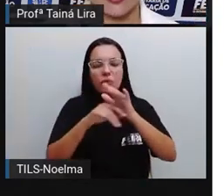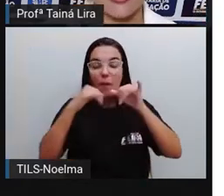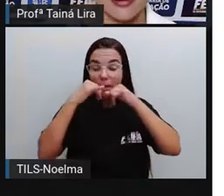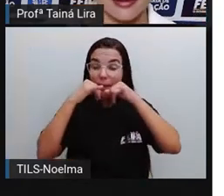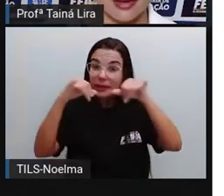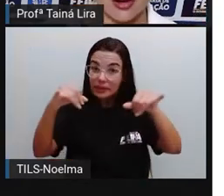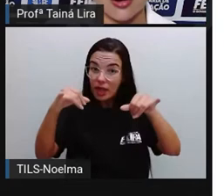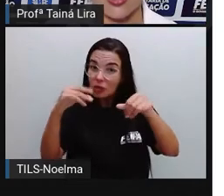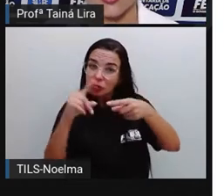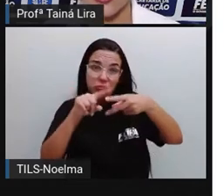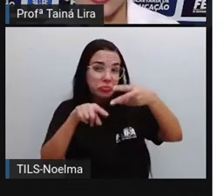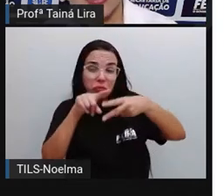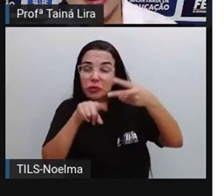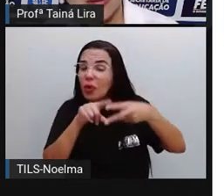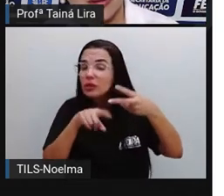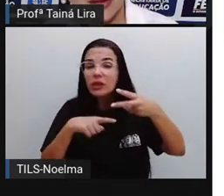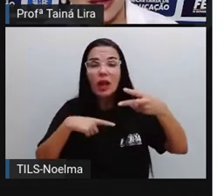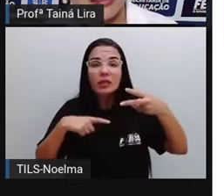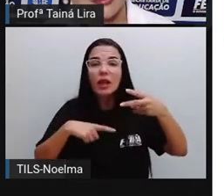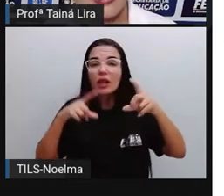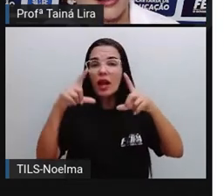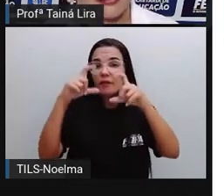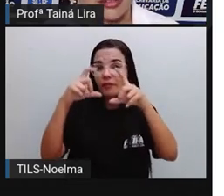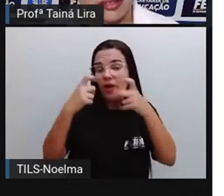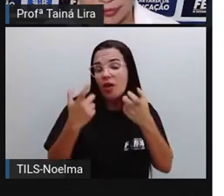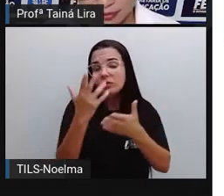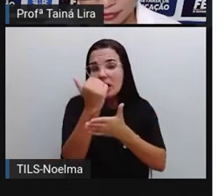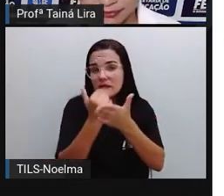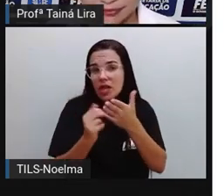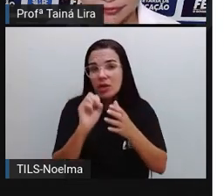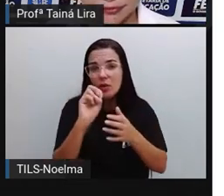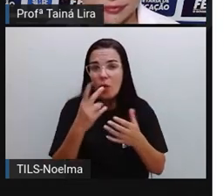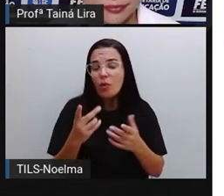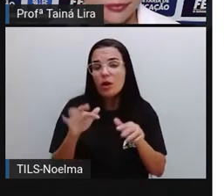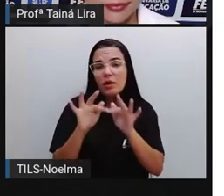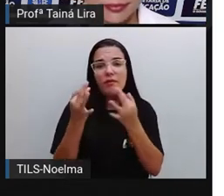como aí, ó, com as palavras, tá bom?